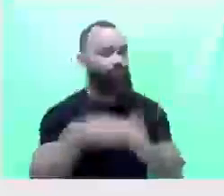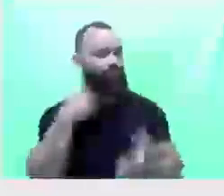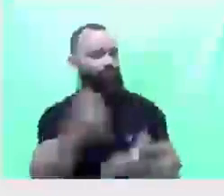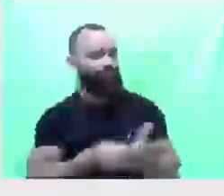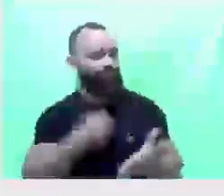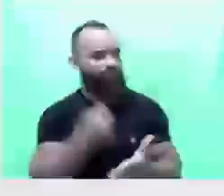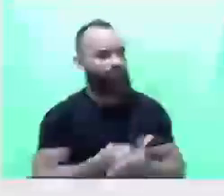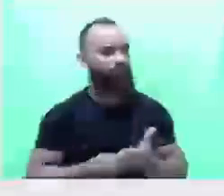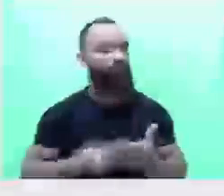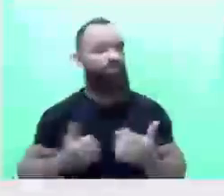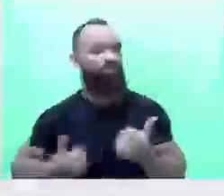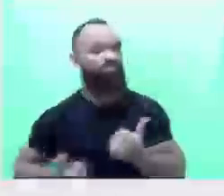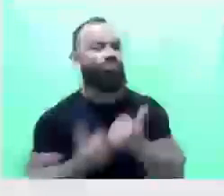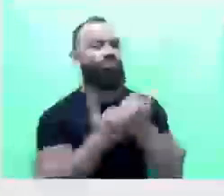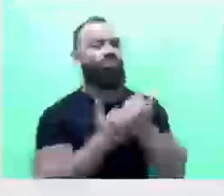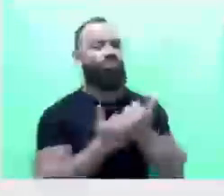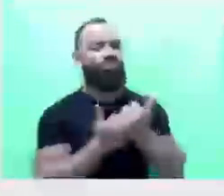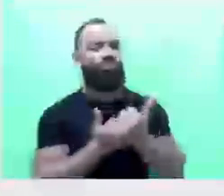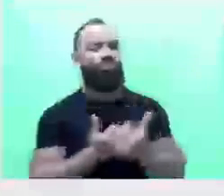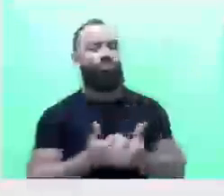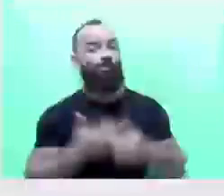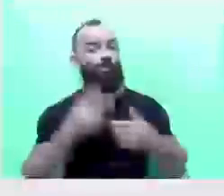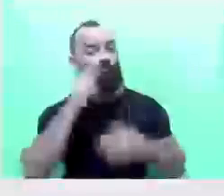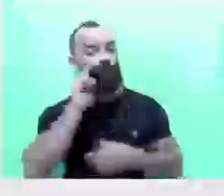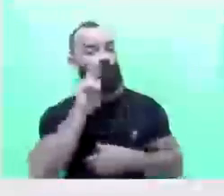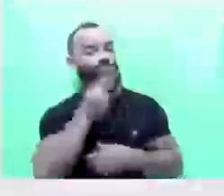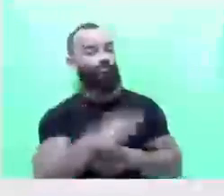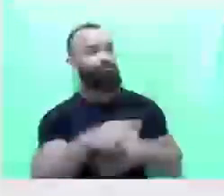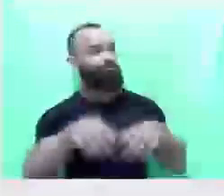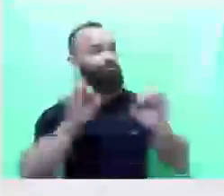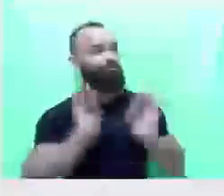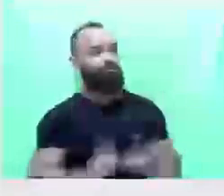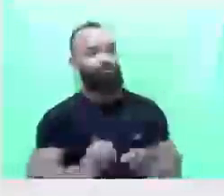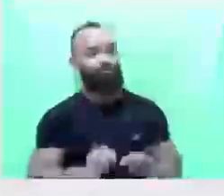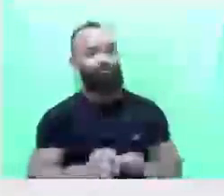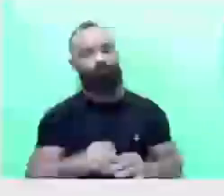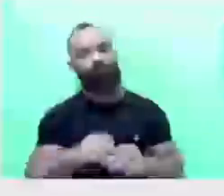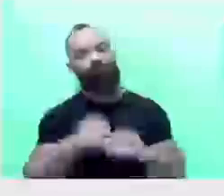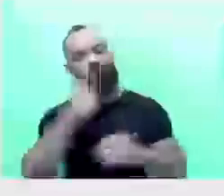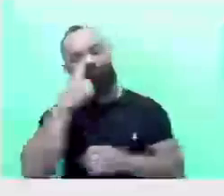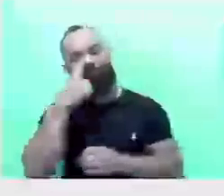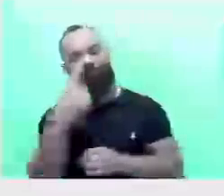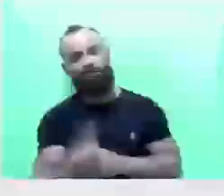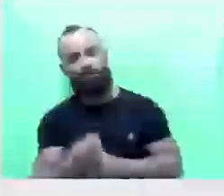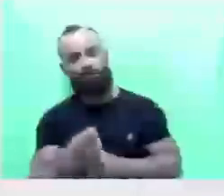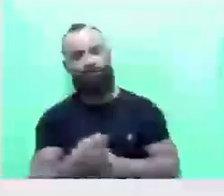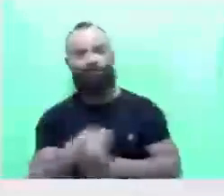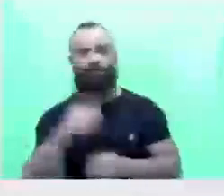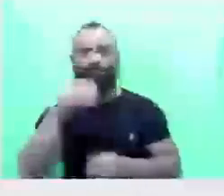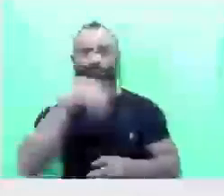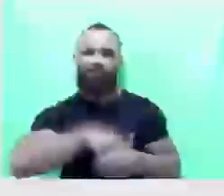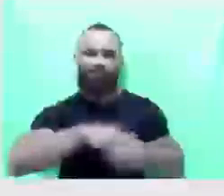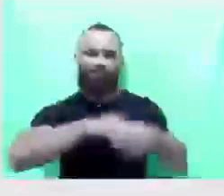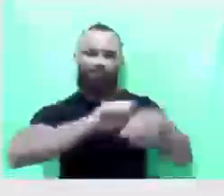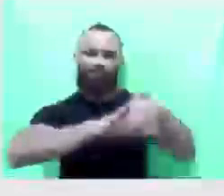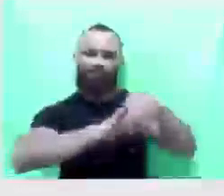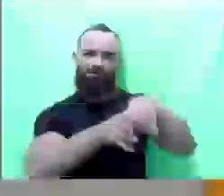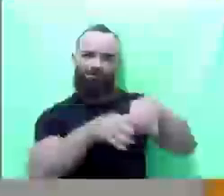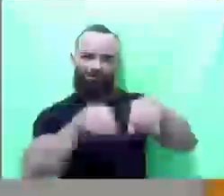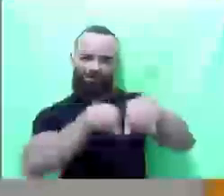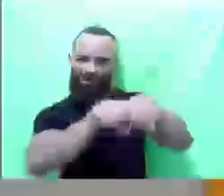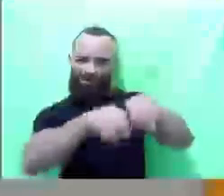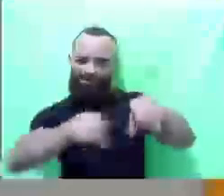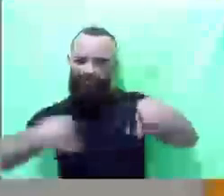gente está aí representando. E vê que, com toda a certeza, conta de lixo dentro desses bueiros faz com que dificulta realmente todo